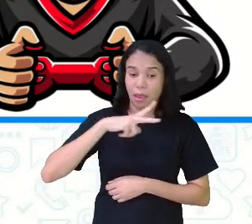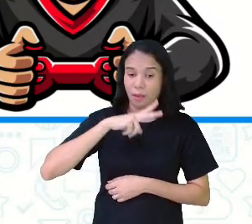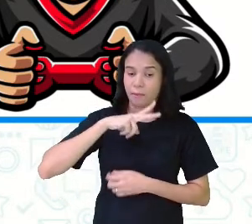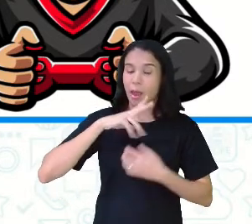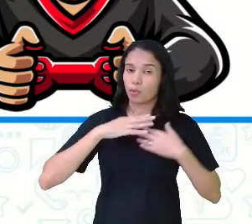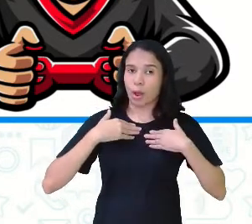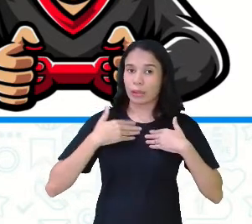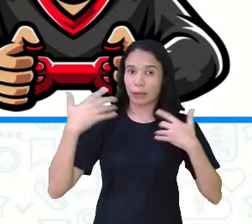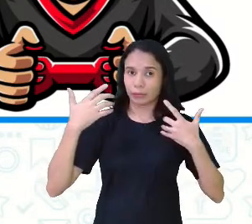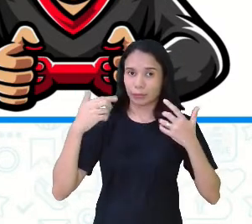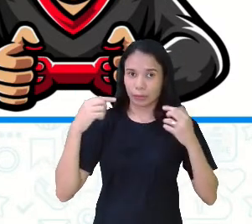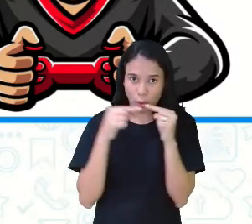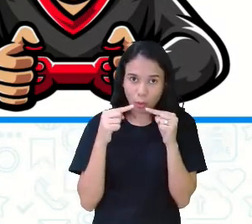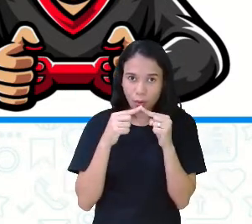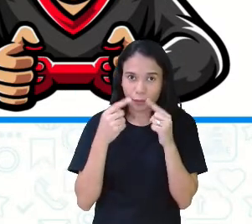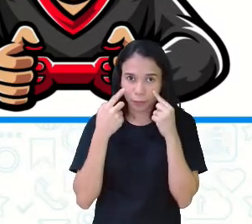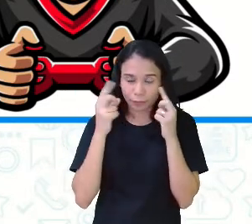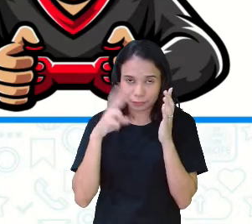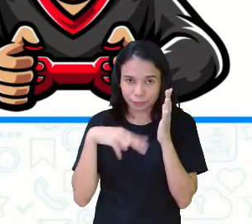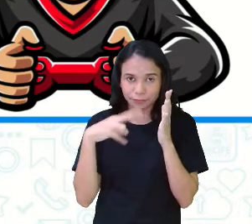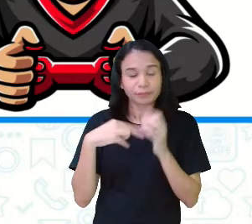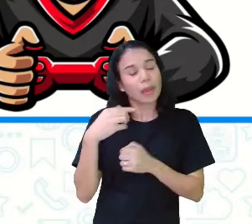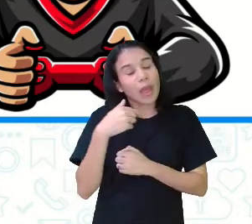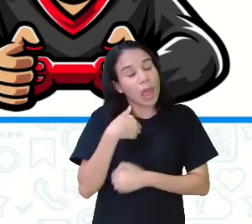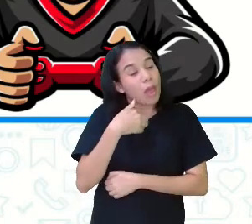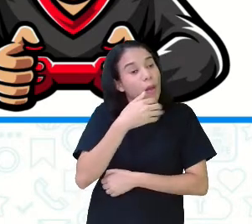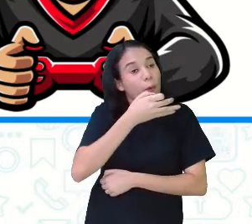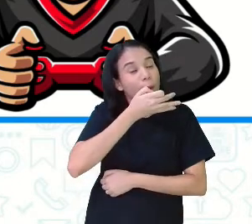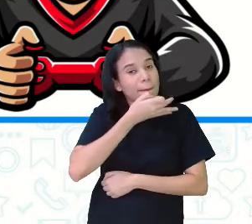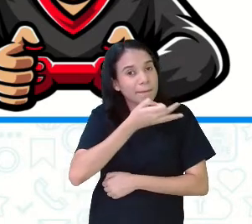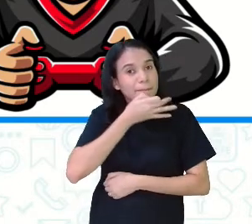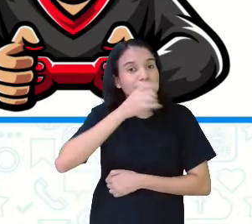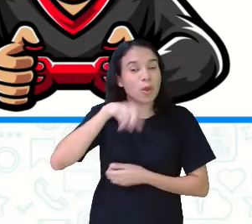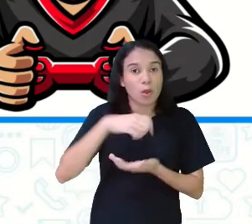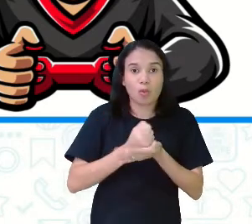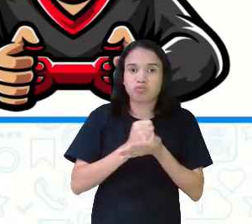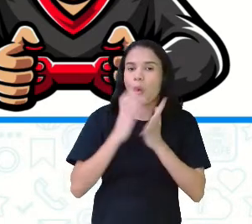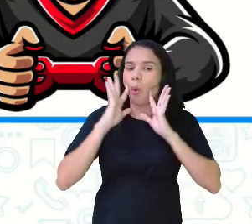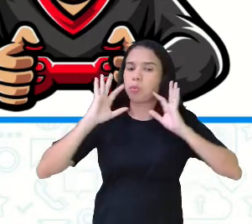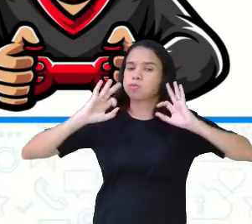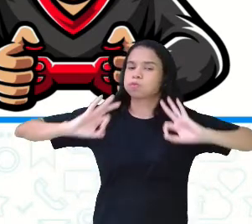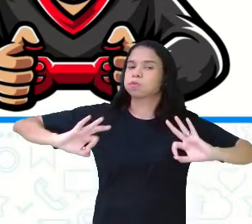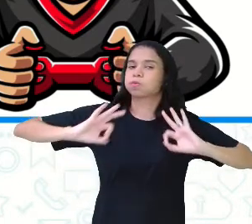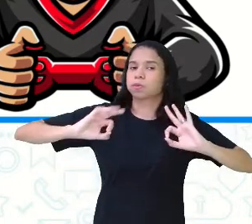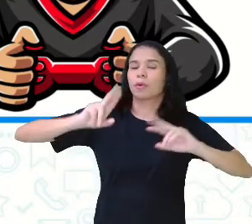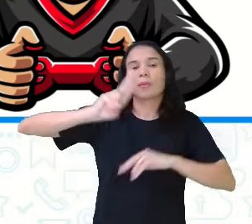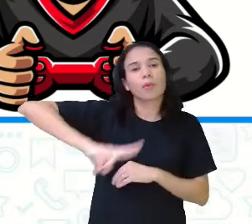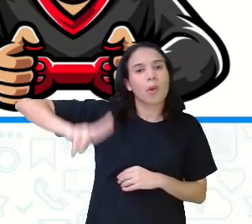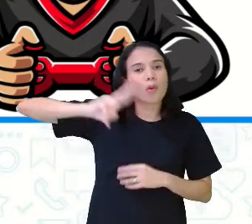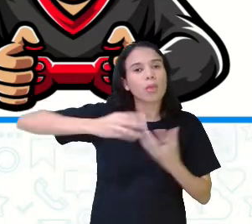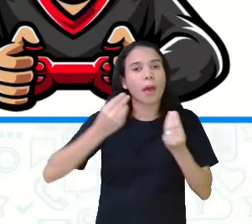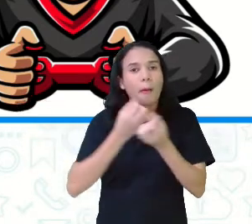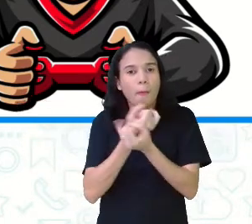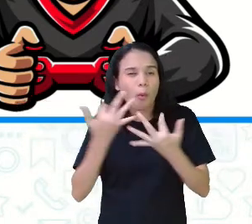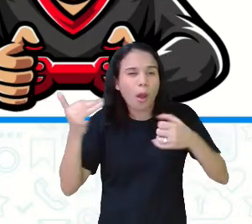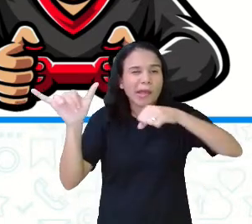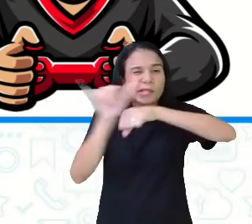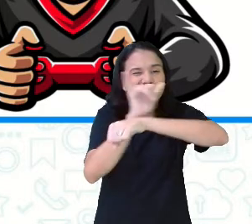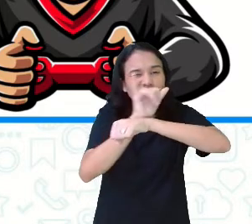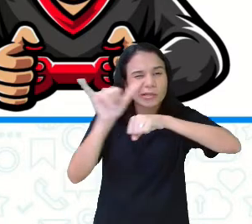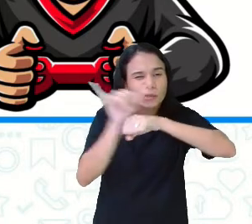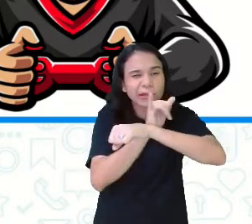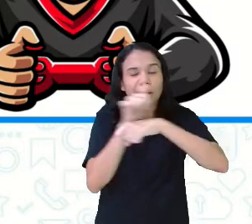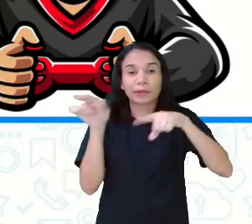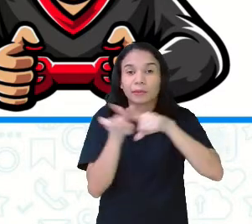comigo? Vamos ver o que foi que ele disse. Eu acho que é um jogo muito irado, já que trabalha bastante a estratégia